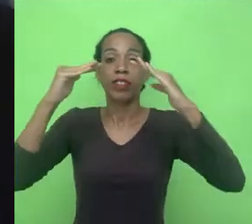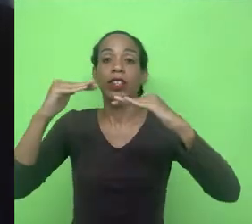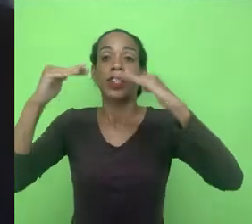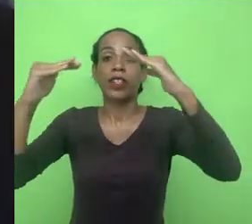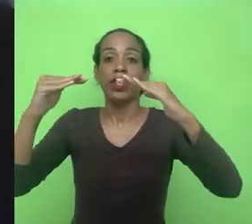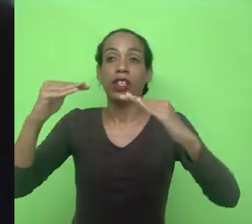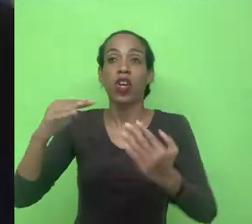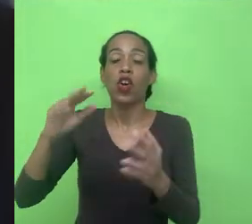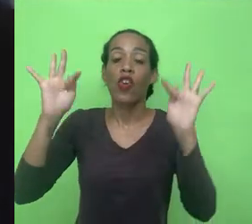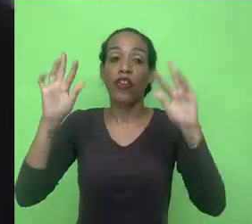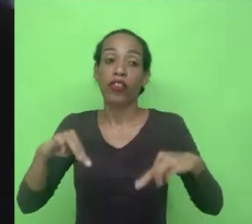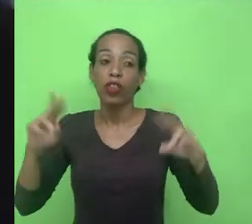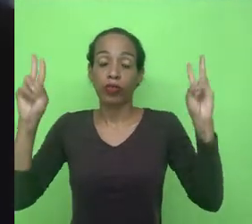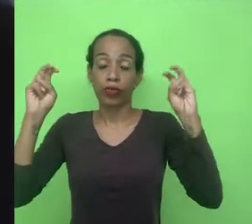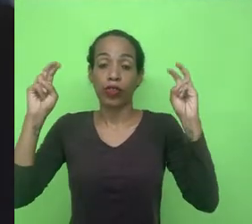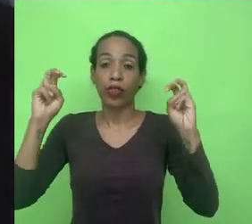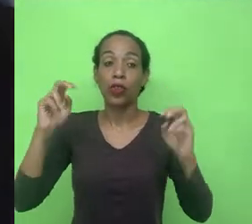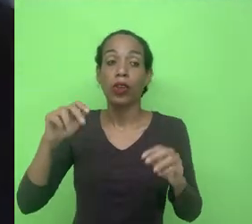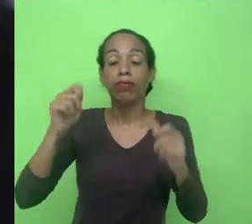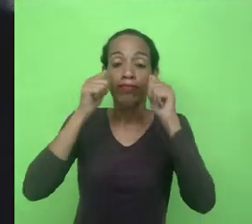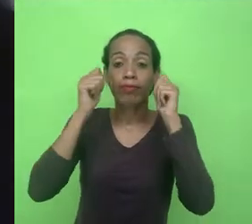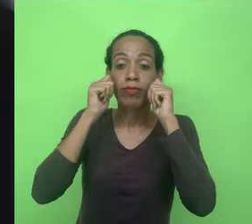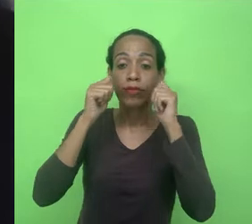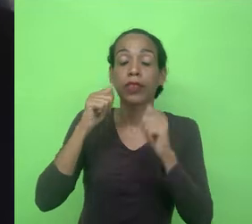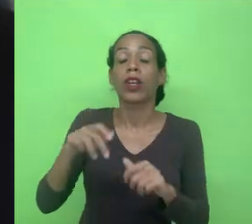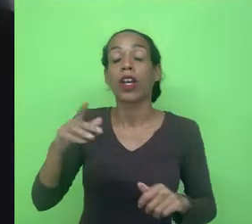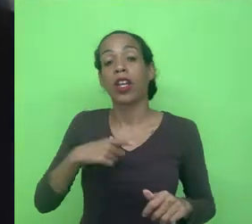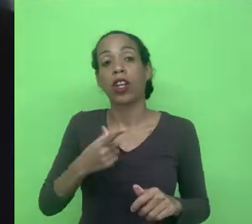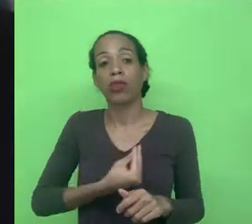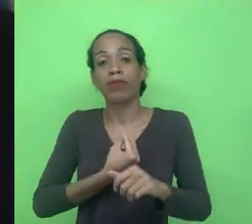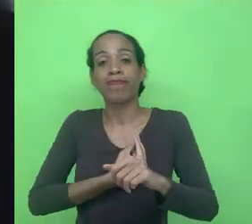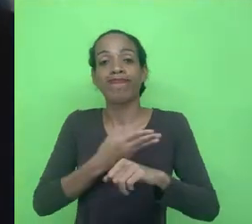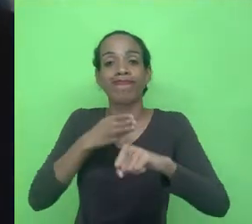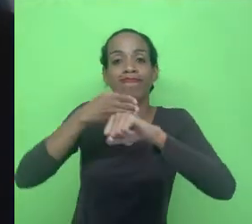fins do termo são os atores que estão participando dessa rede de associação